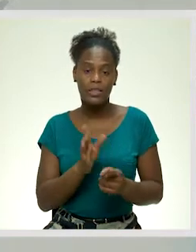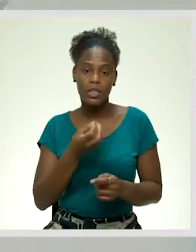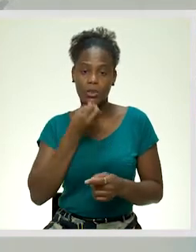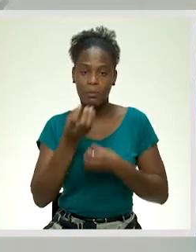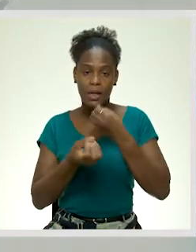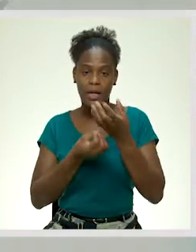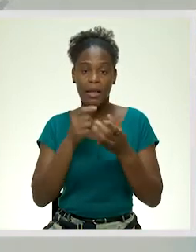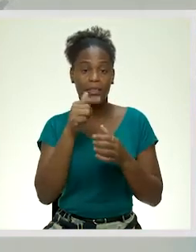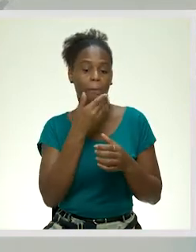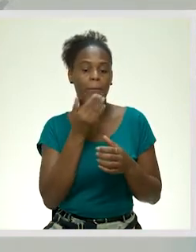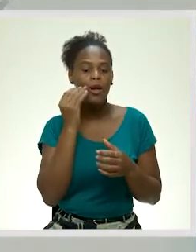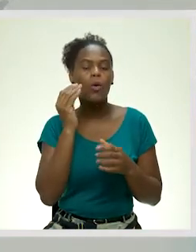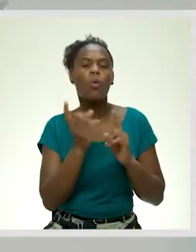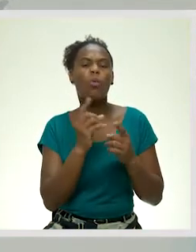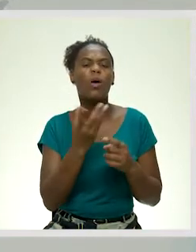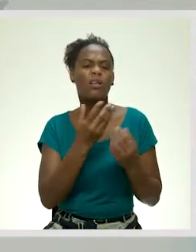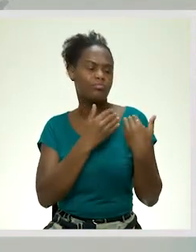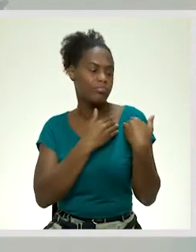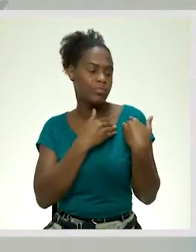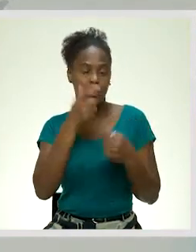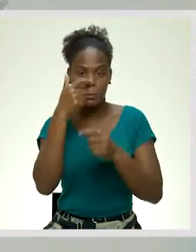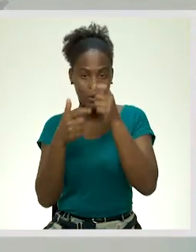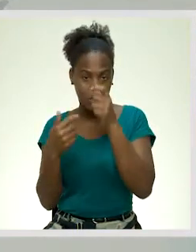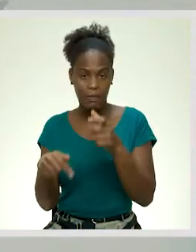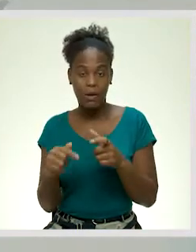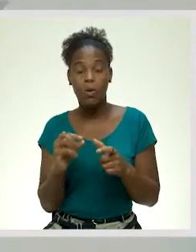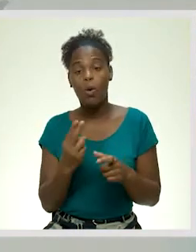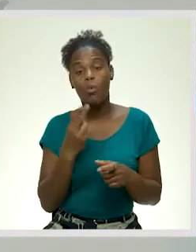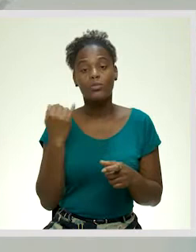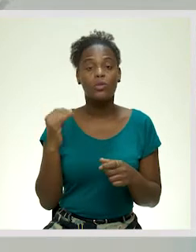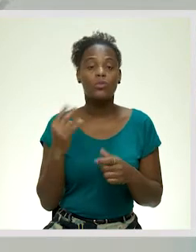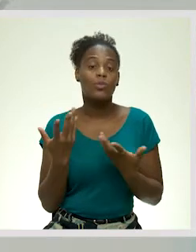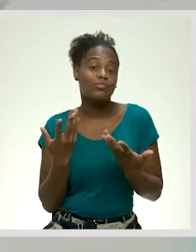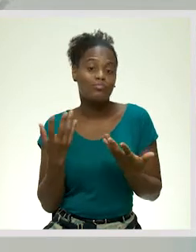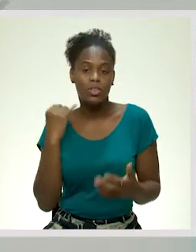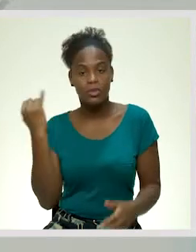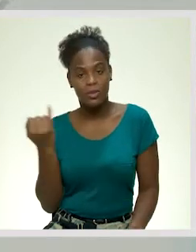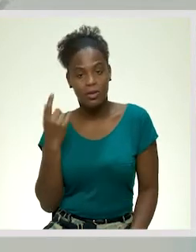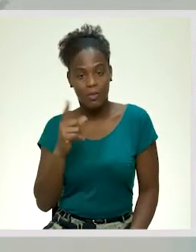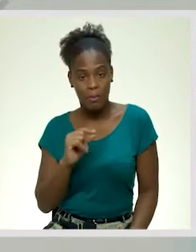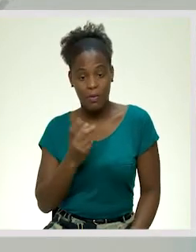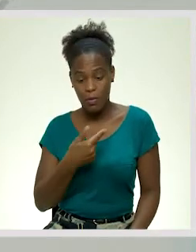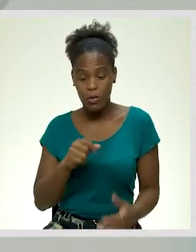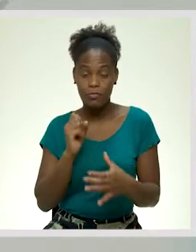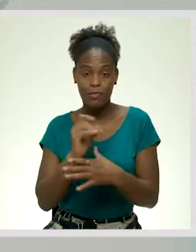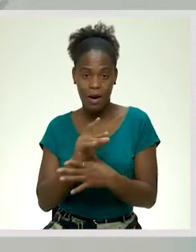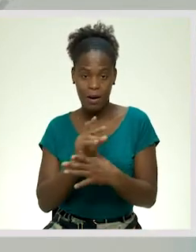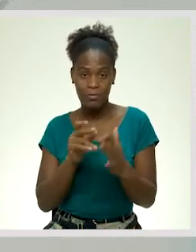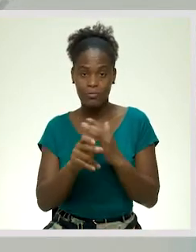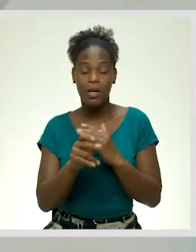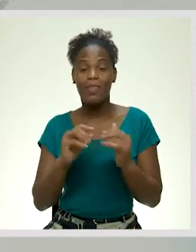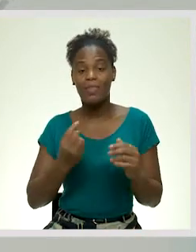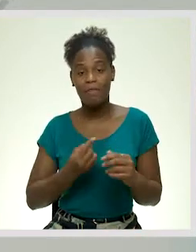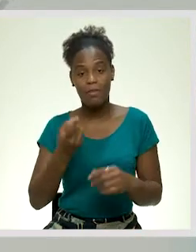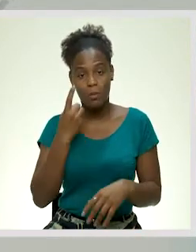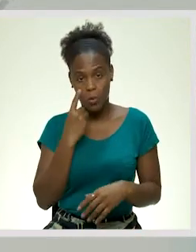com a função que a pessoa desempenha, de acordo com a instituição também que nós dirigimos, nós